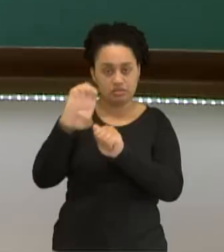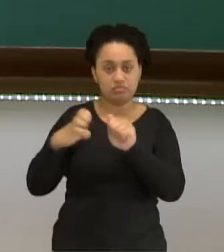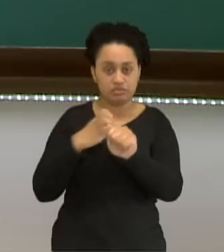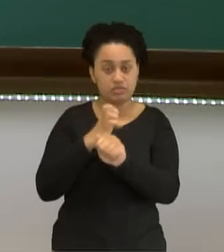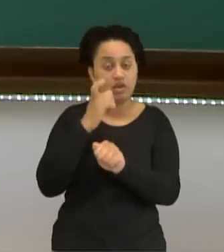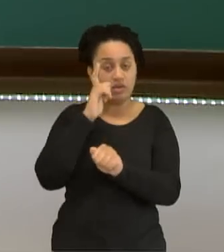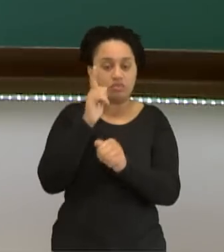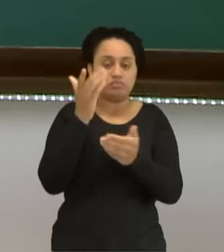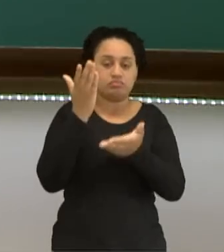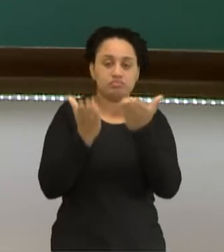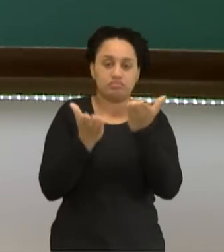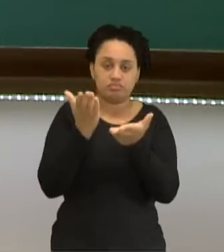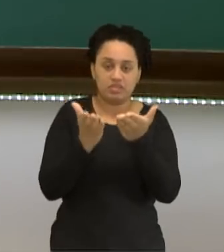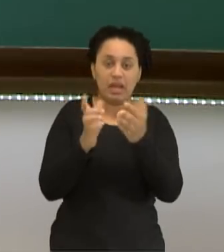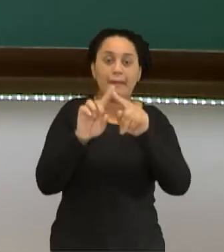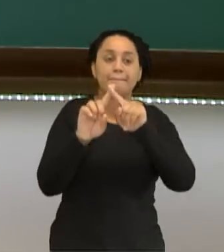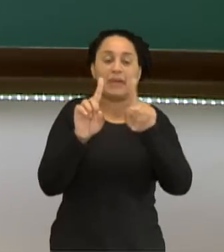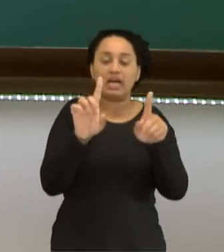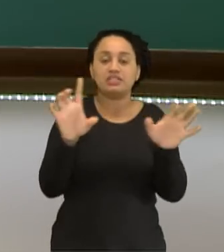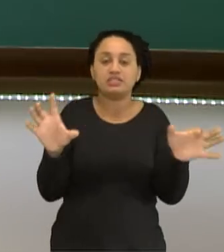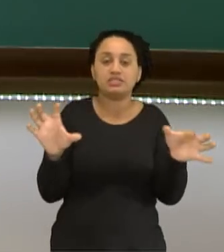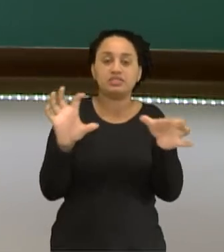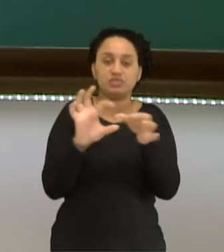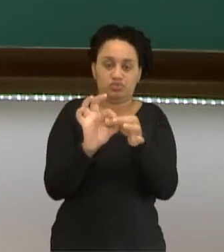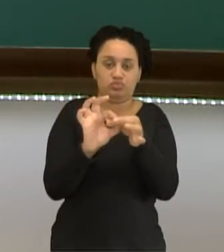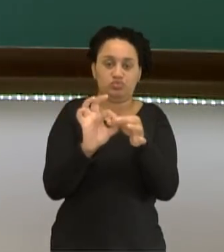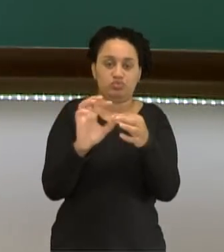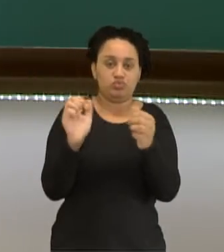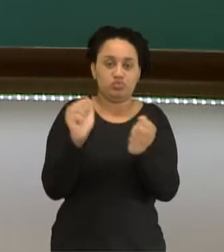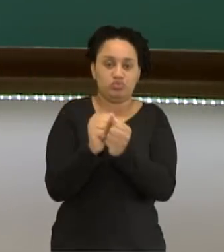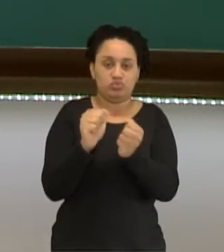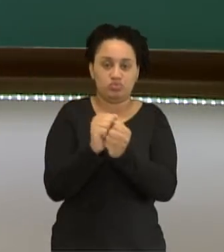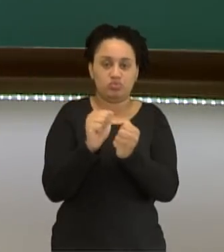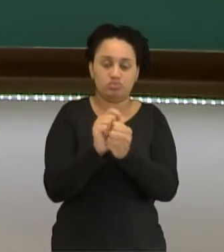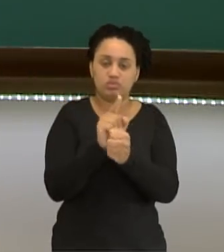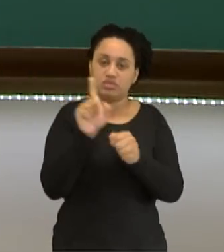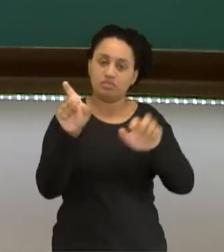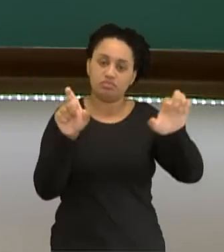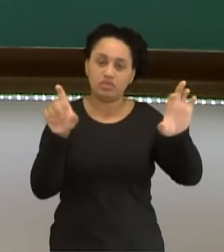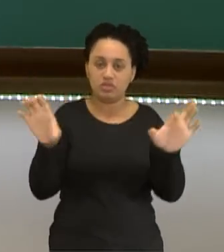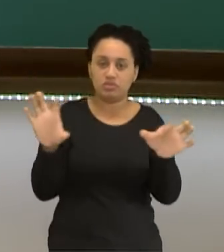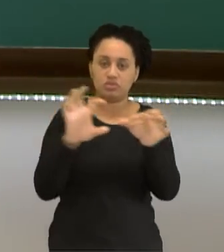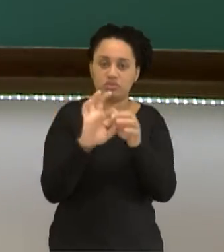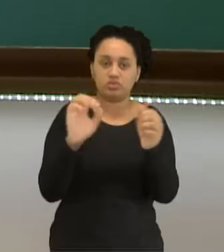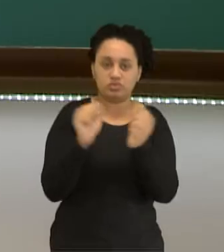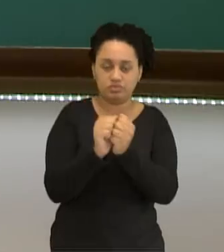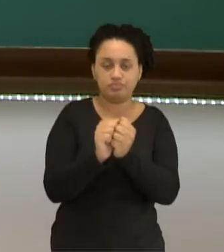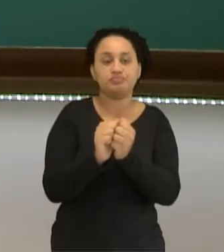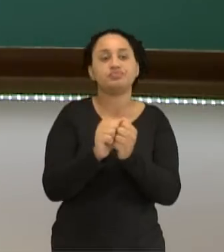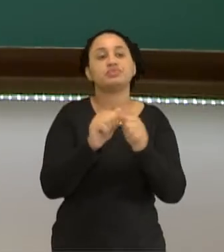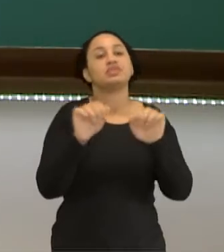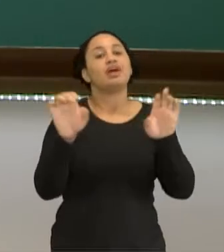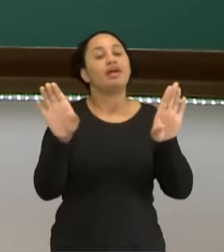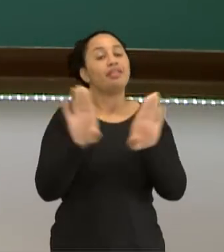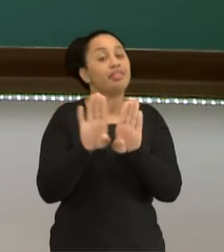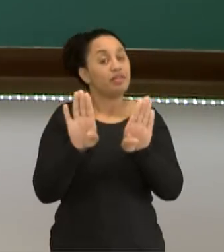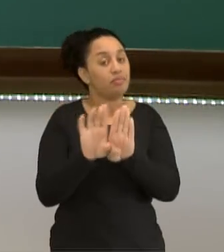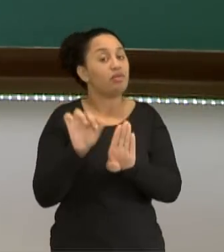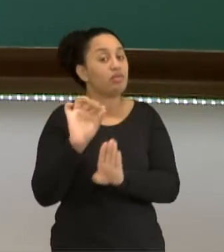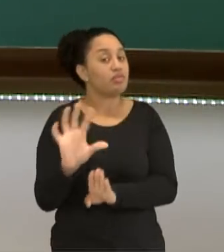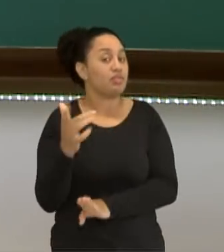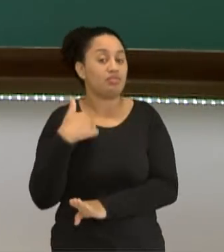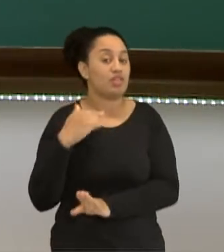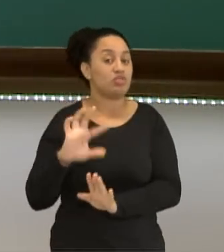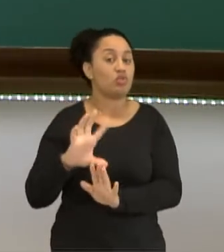mas automaticamente ele acaba se ligando com o elemento que o auxiliou nisso. Tem mais. Nem todos os